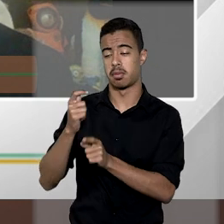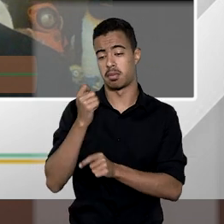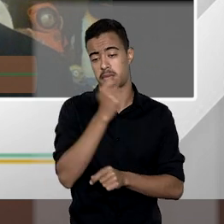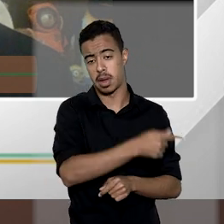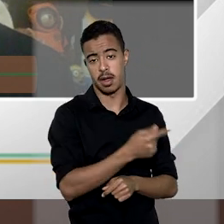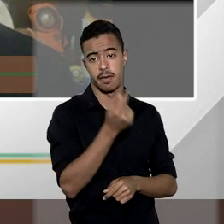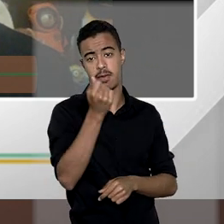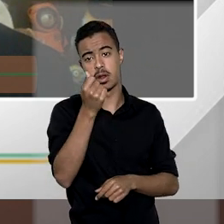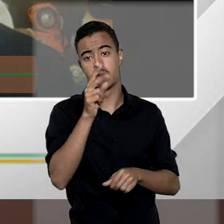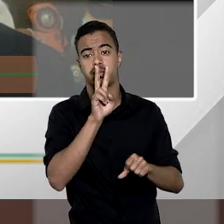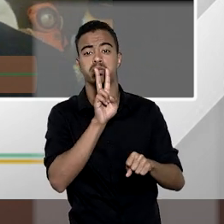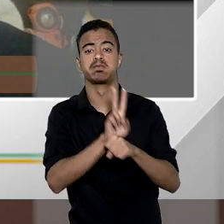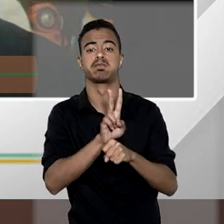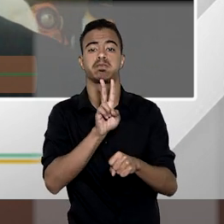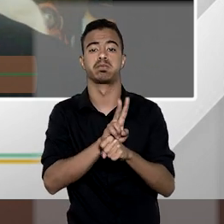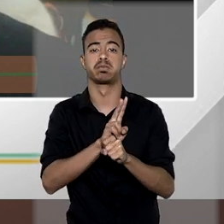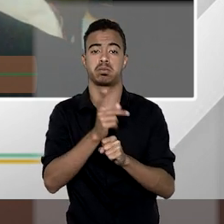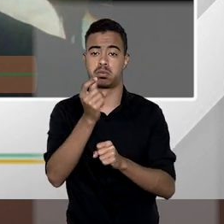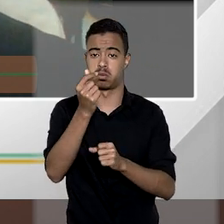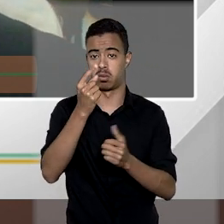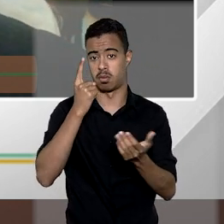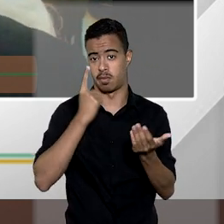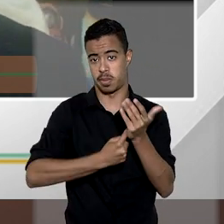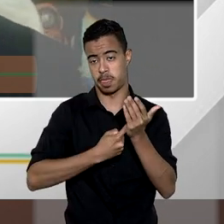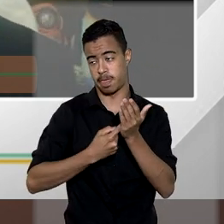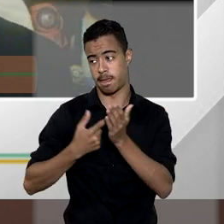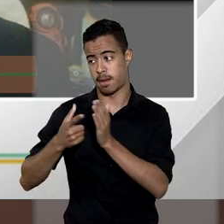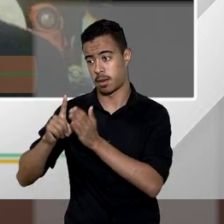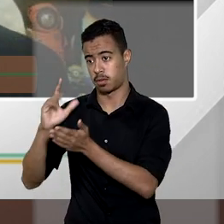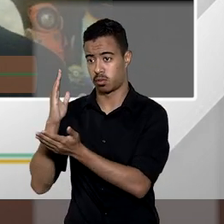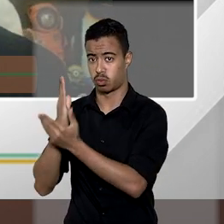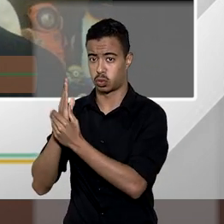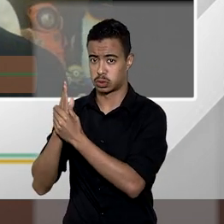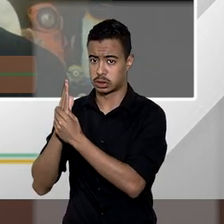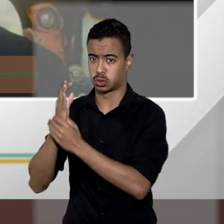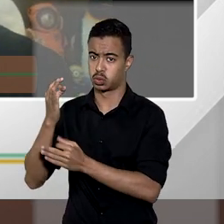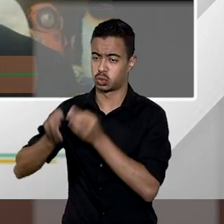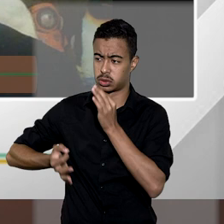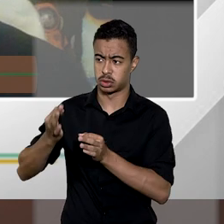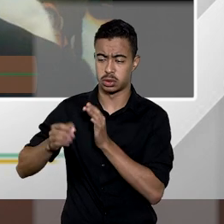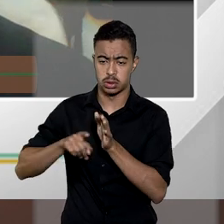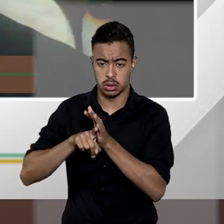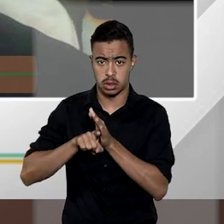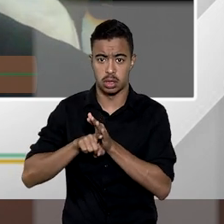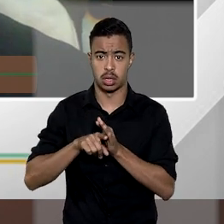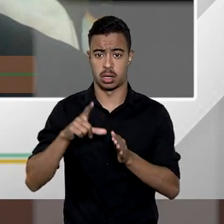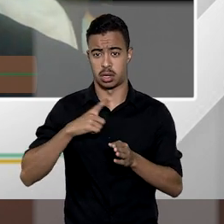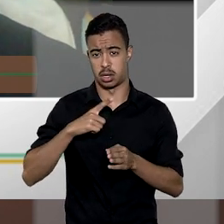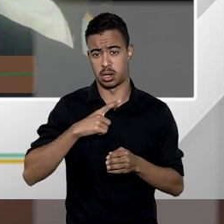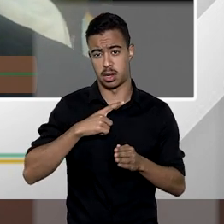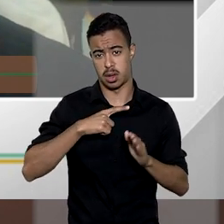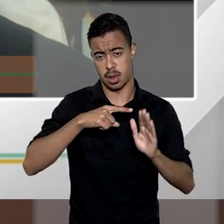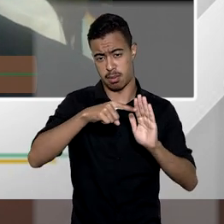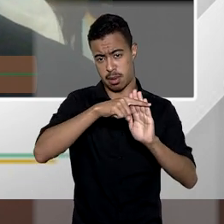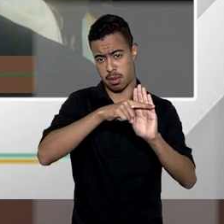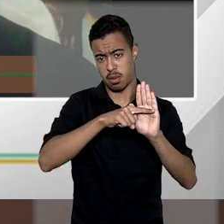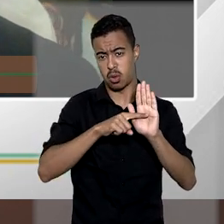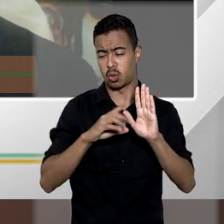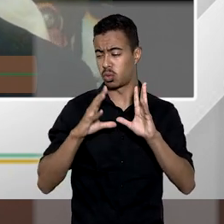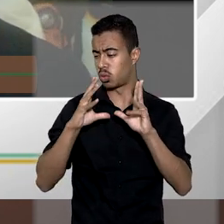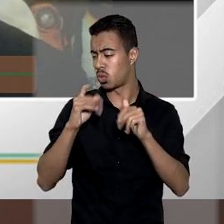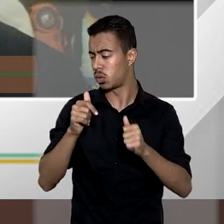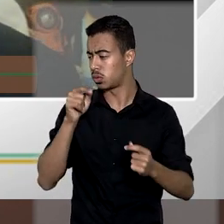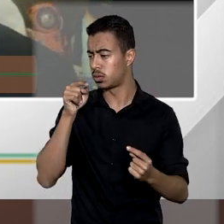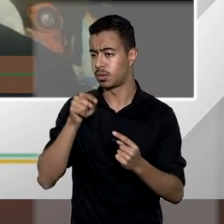pagamento de um valor provisório fixado pericialmente a meu ver esta cláusula tem toda